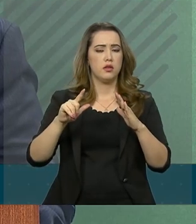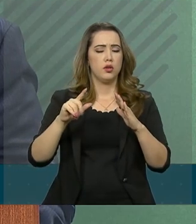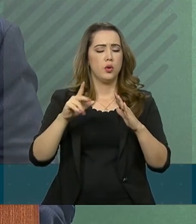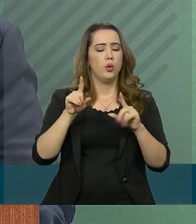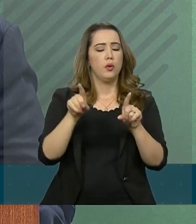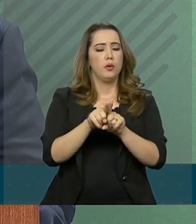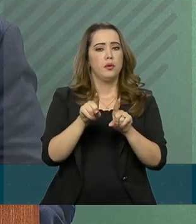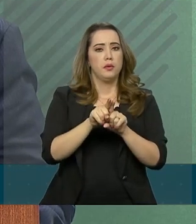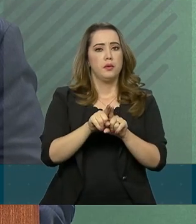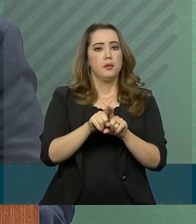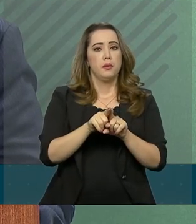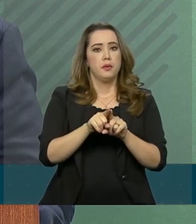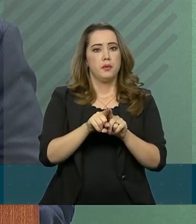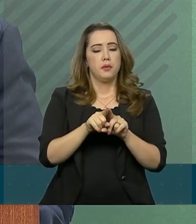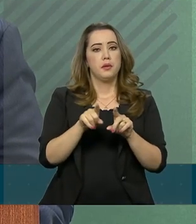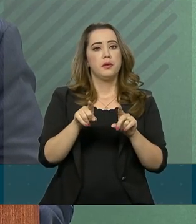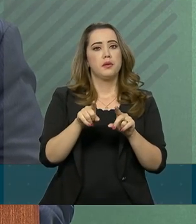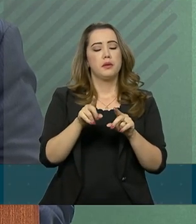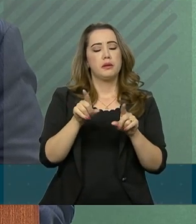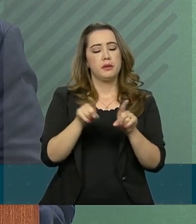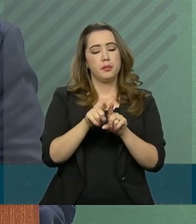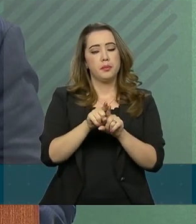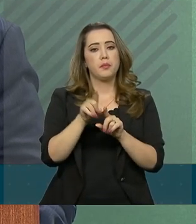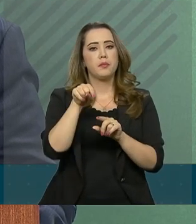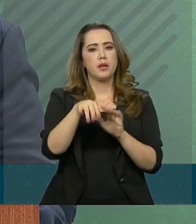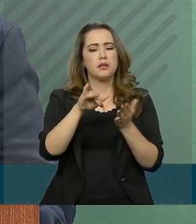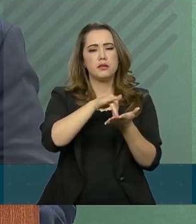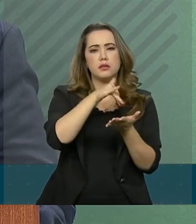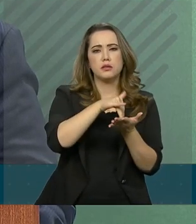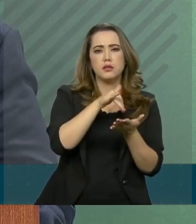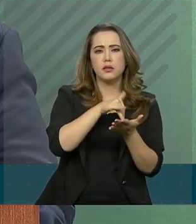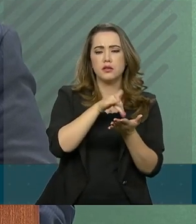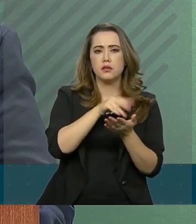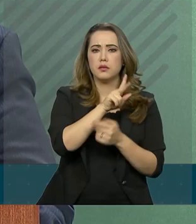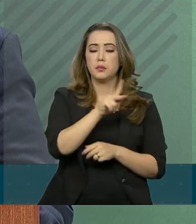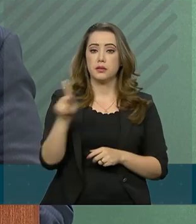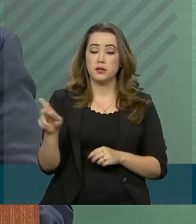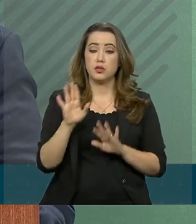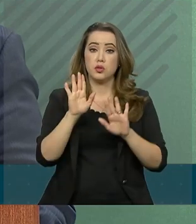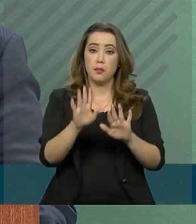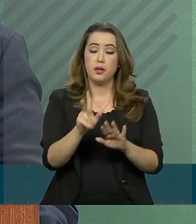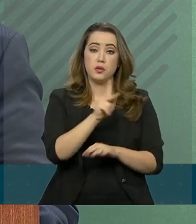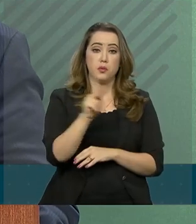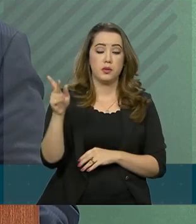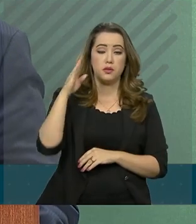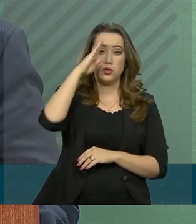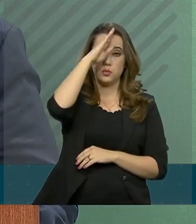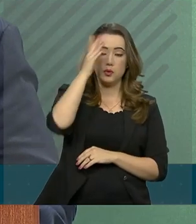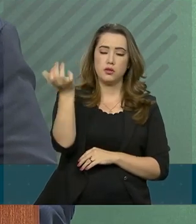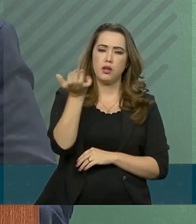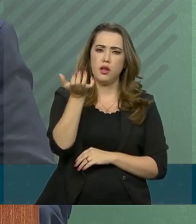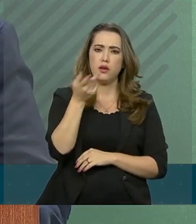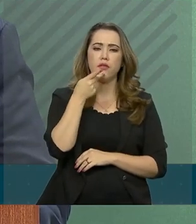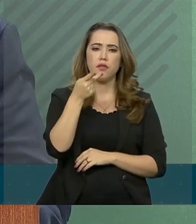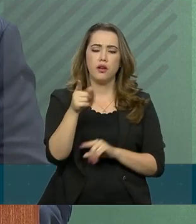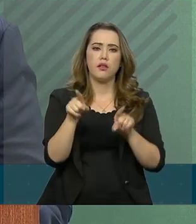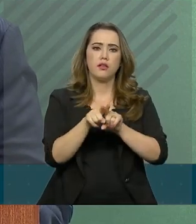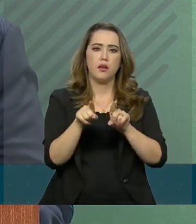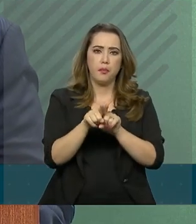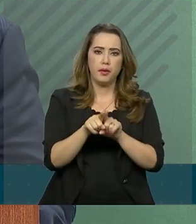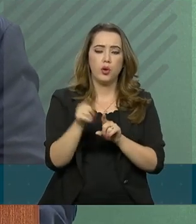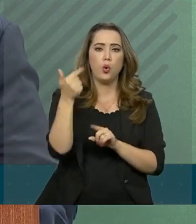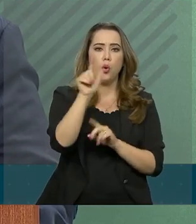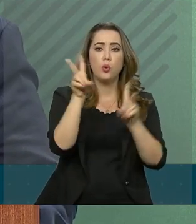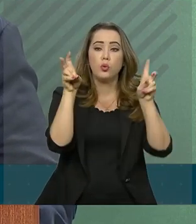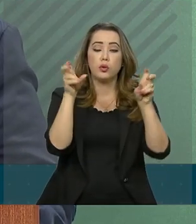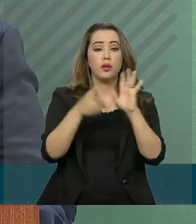Geral da Presidência. Mas o presidente gostaria de ressaltar também um tema que foi polêmico há pouco.